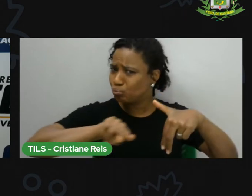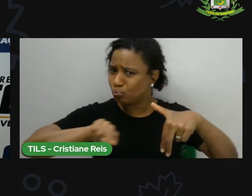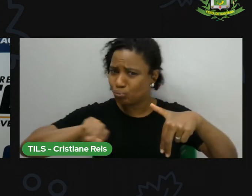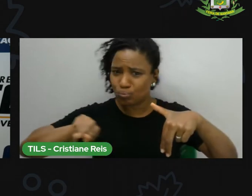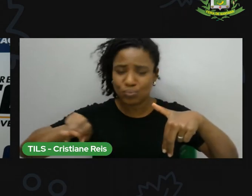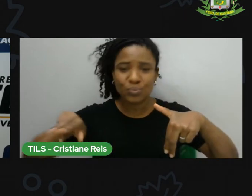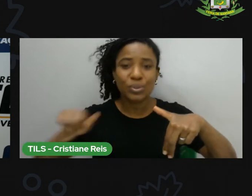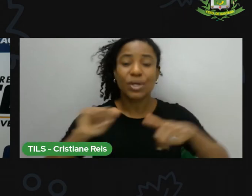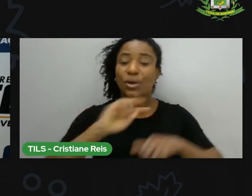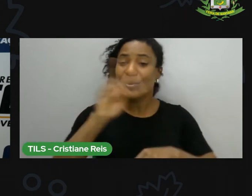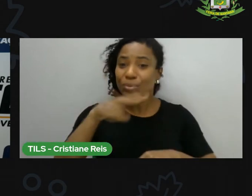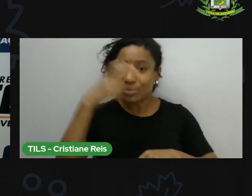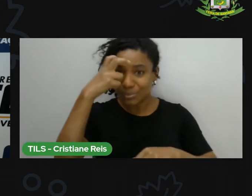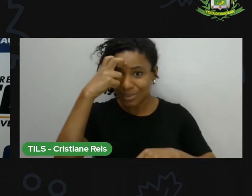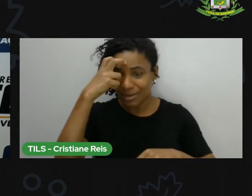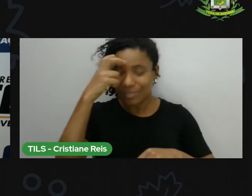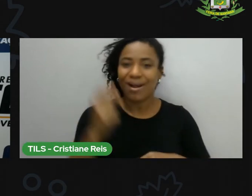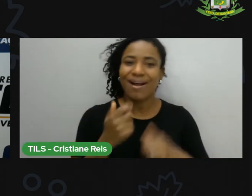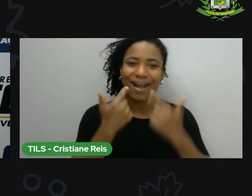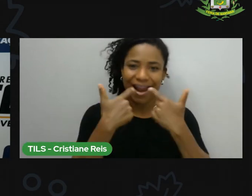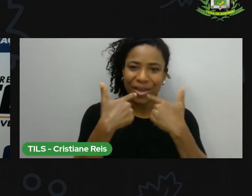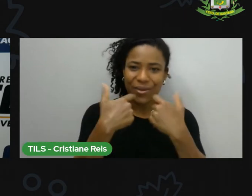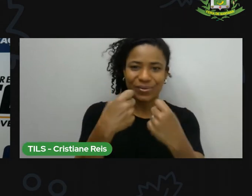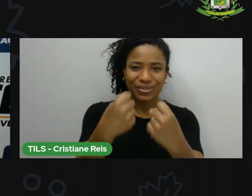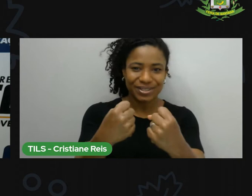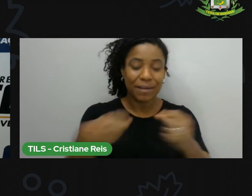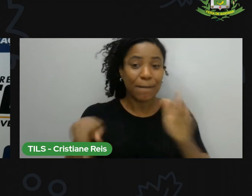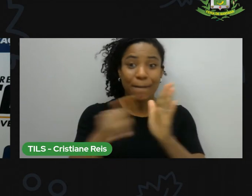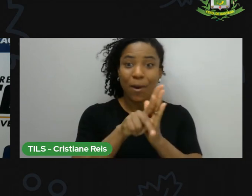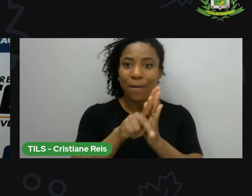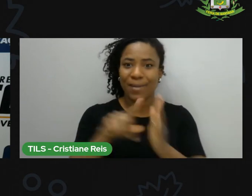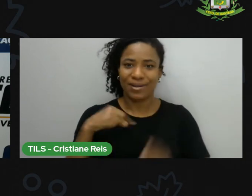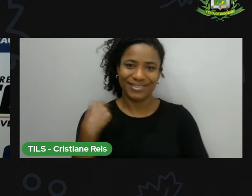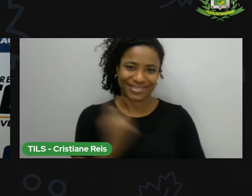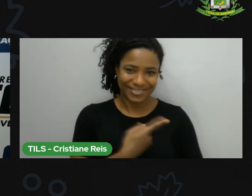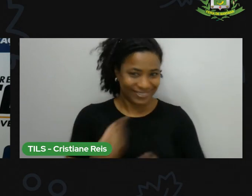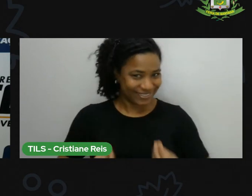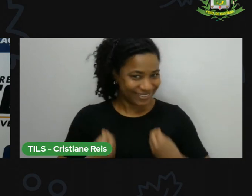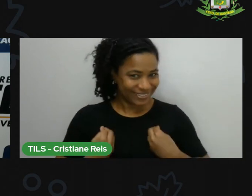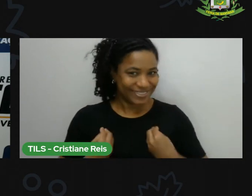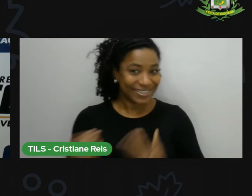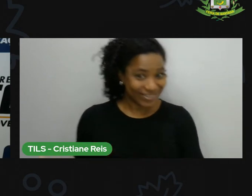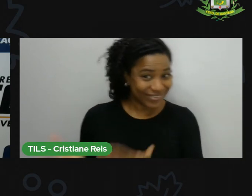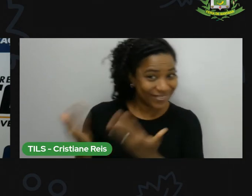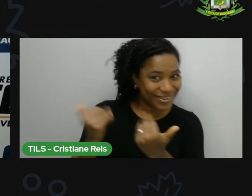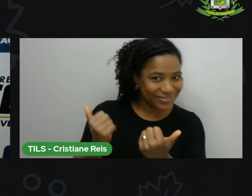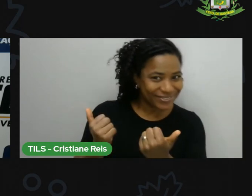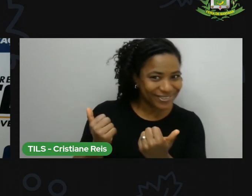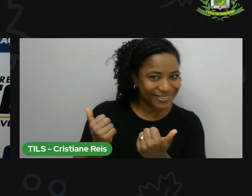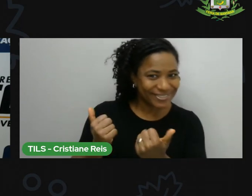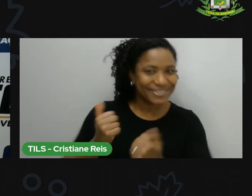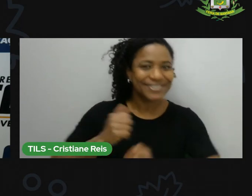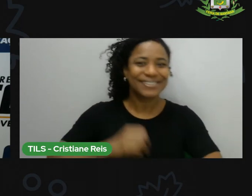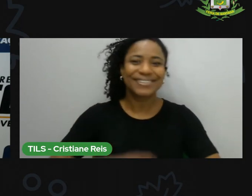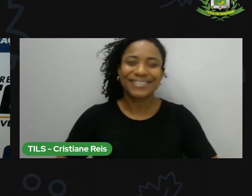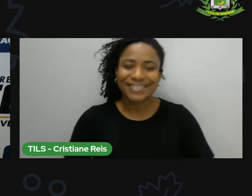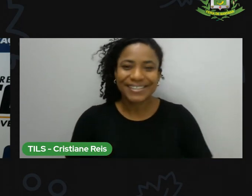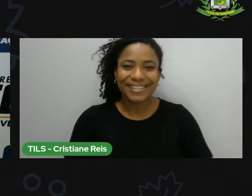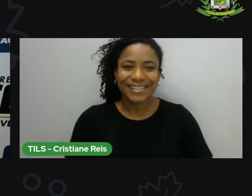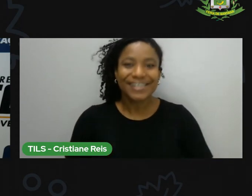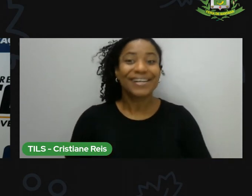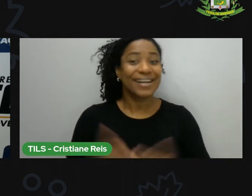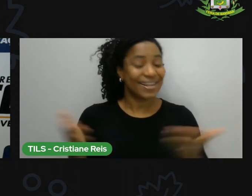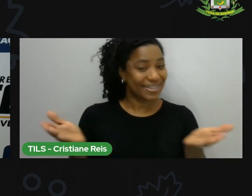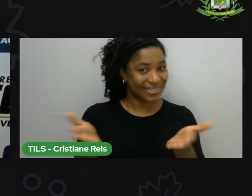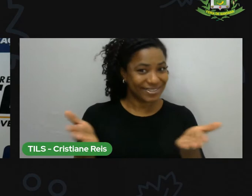linguística que é inerente à natureza humana. Let's go! Vamos acompanhar a nossa